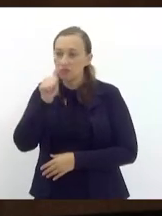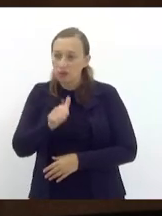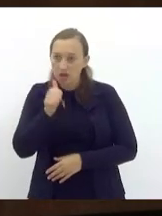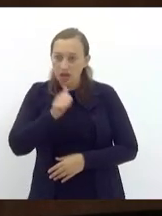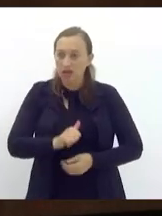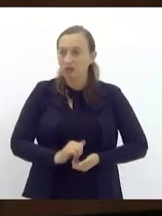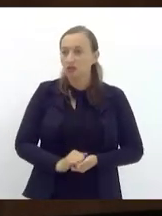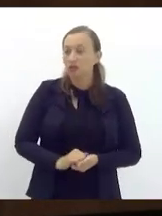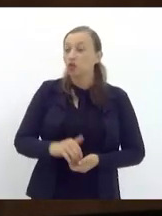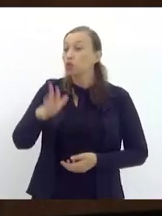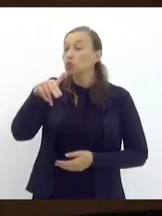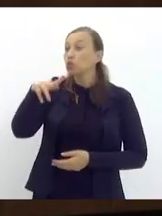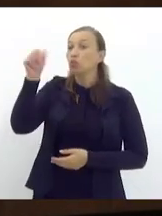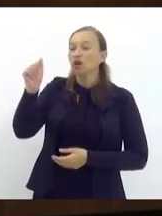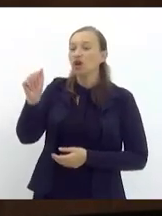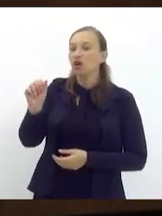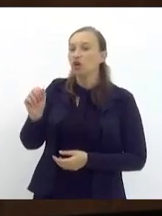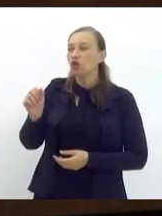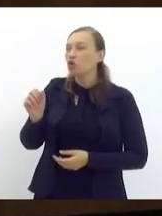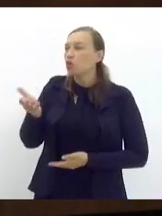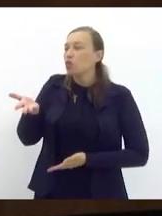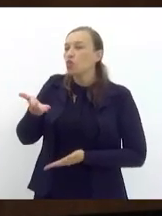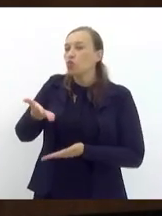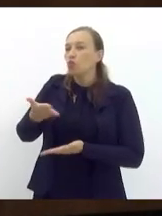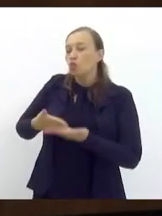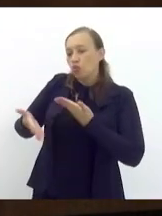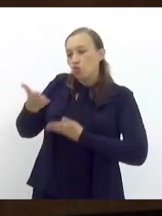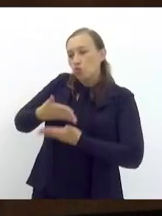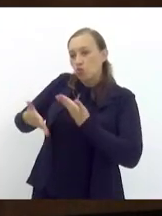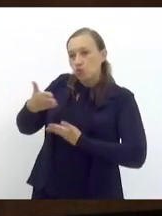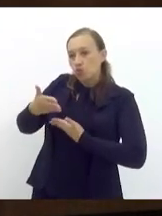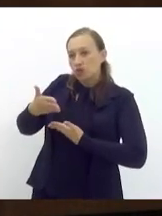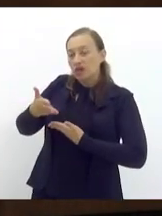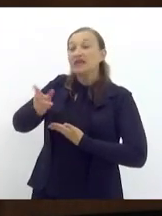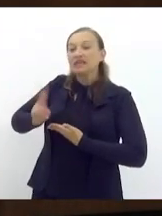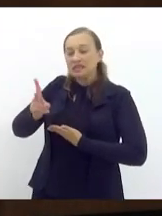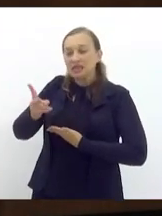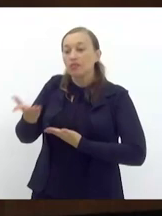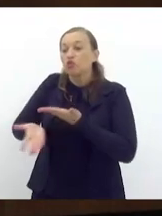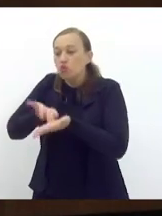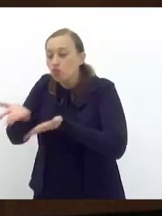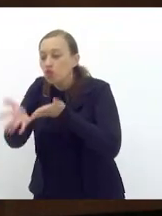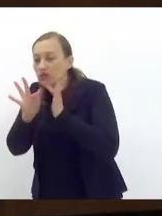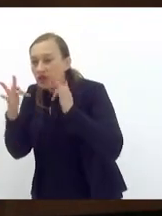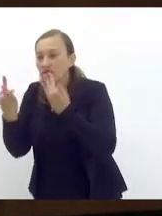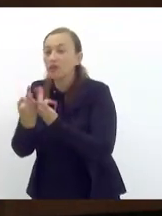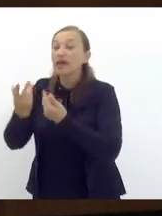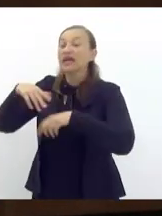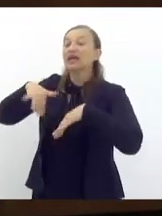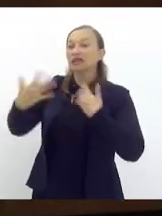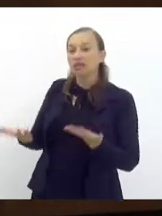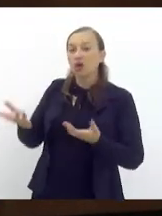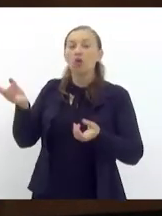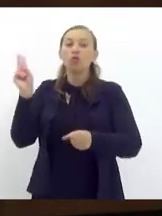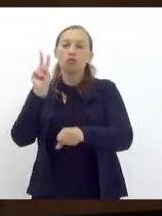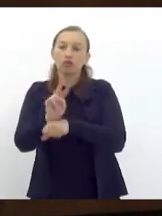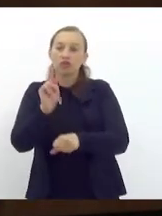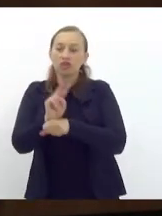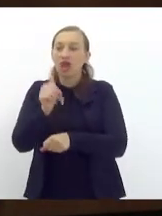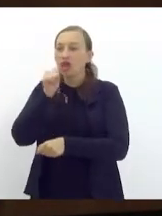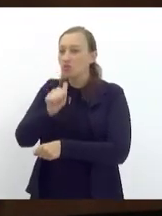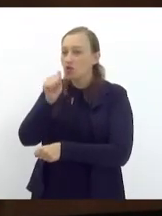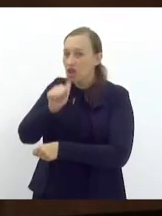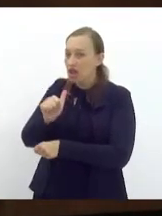mulheres nunca cuidam de si na verdade as mulheres cuidam sempre da sua família então proteger as mulheres do campo